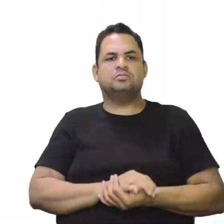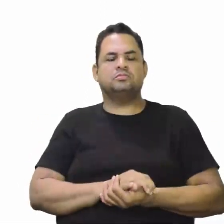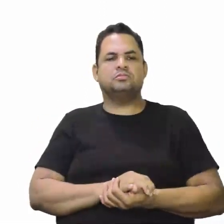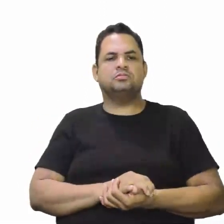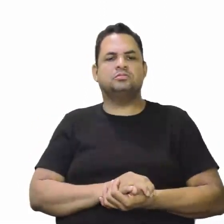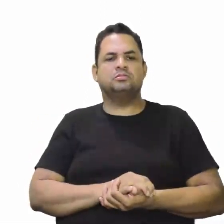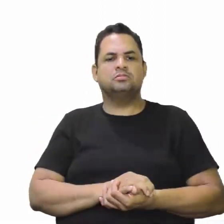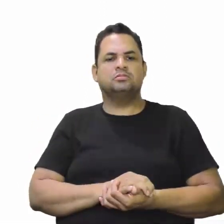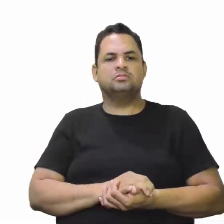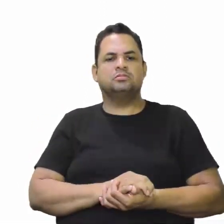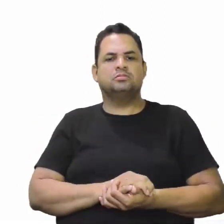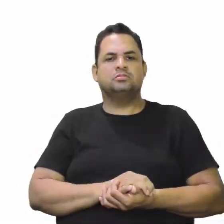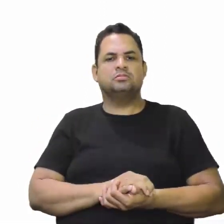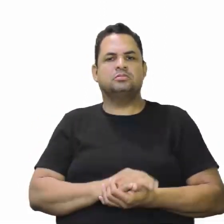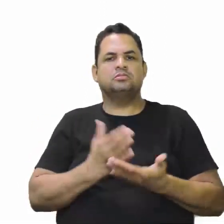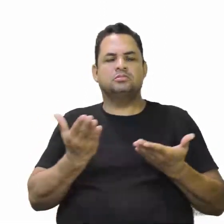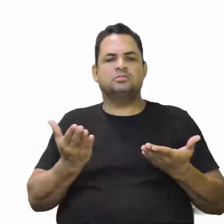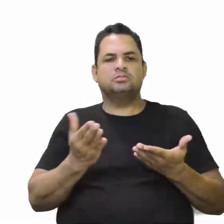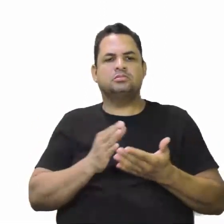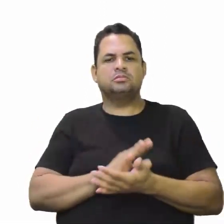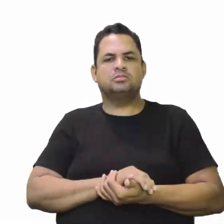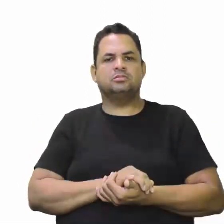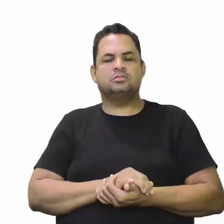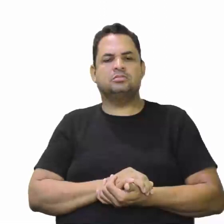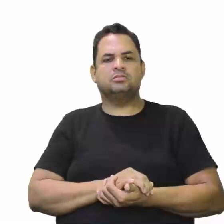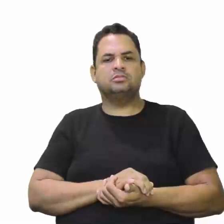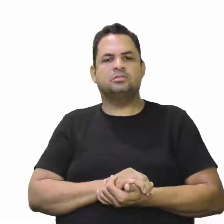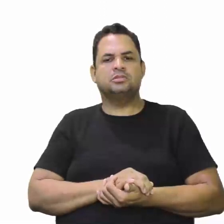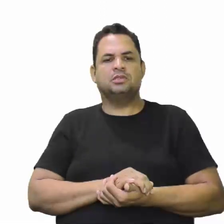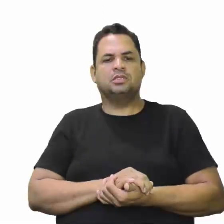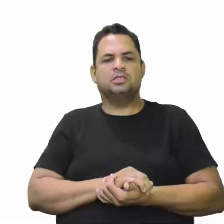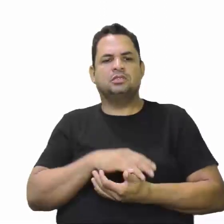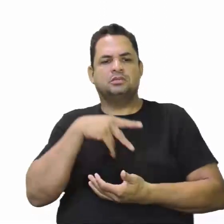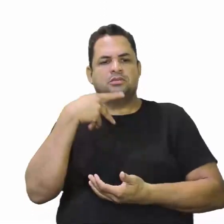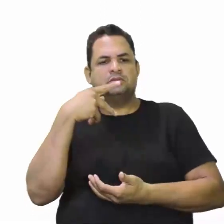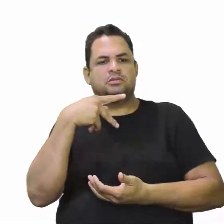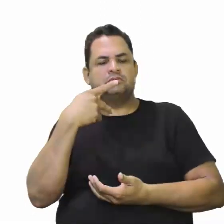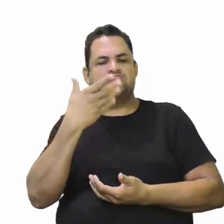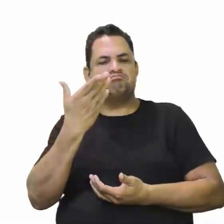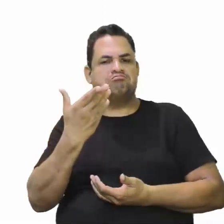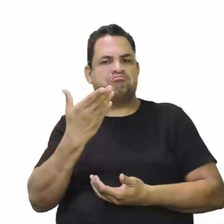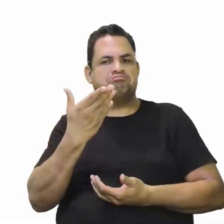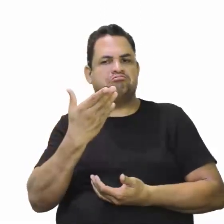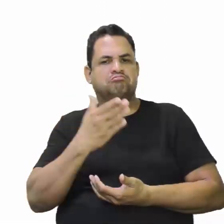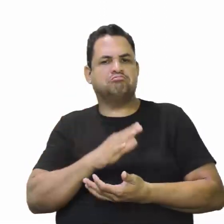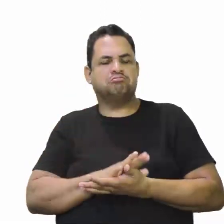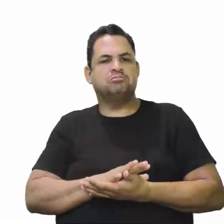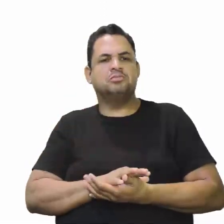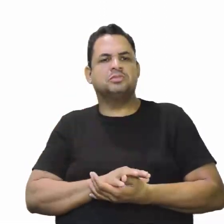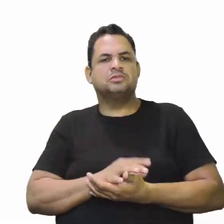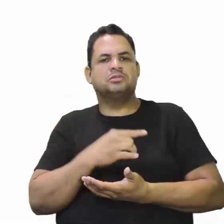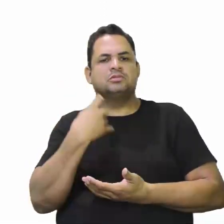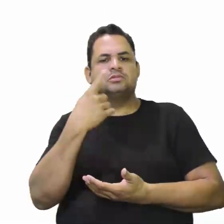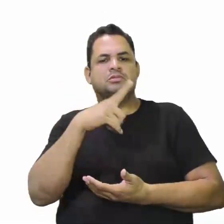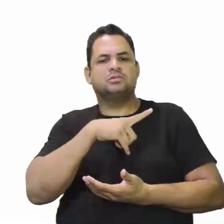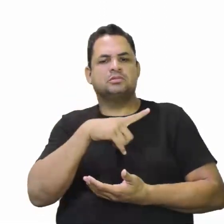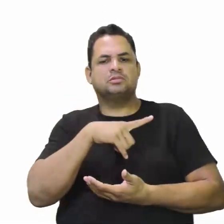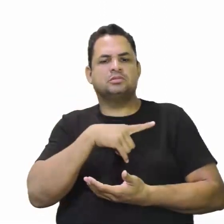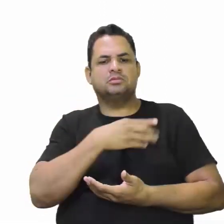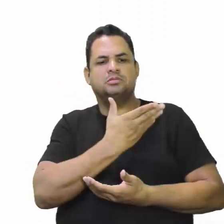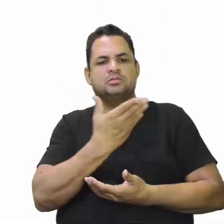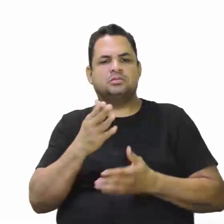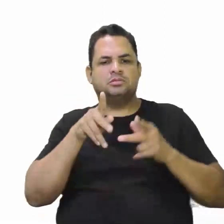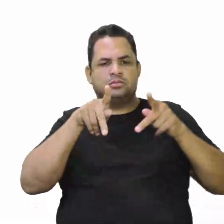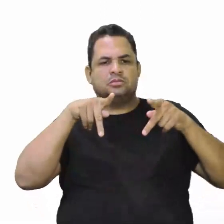riqueza era bem ostentada pelos indígenas e pela organização daquela sociedade. Então, nós temos aí o